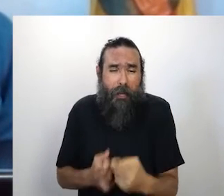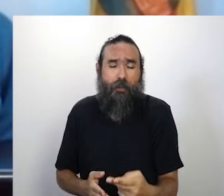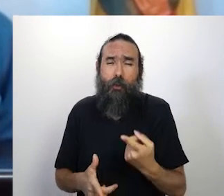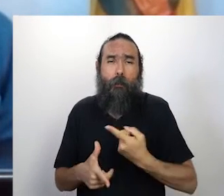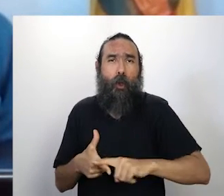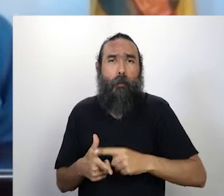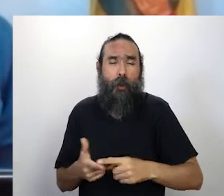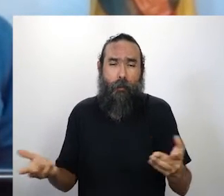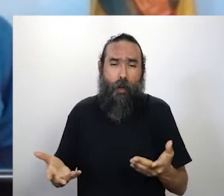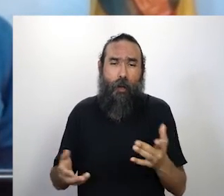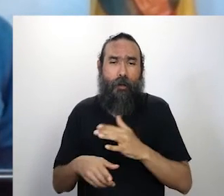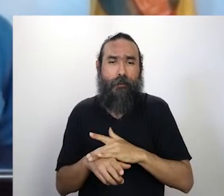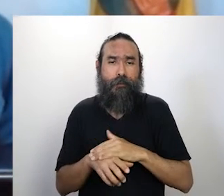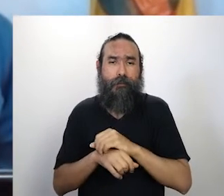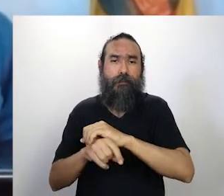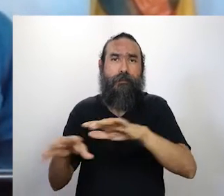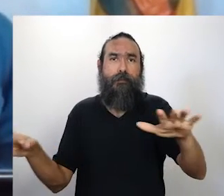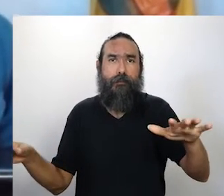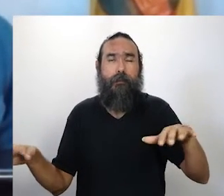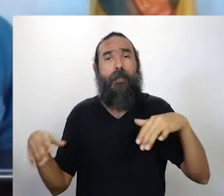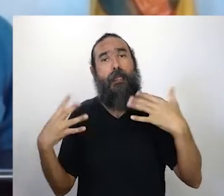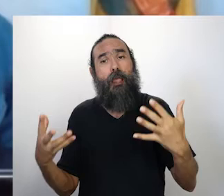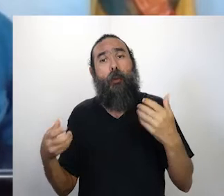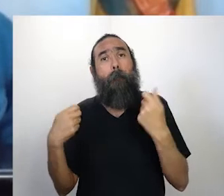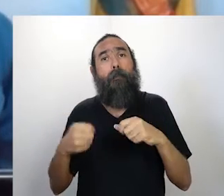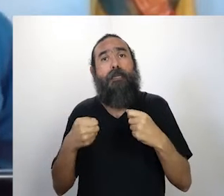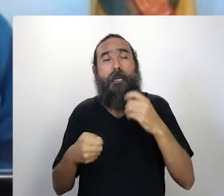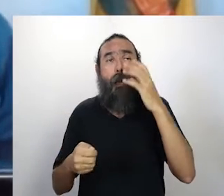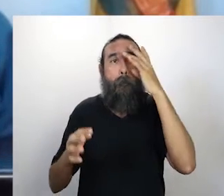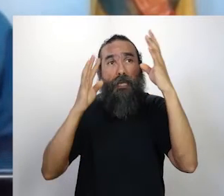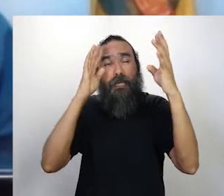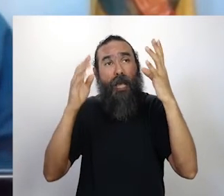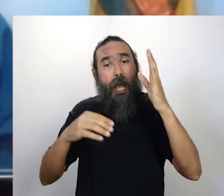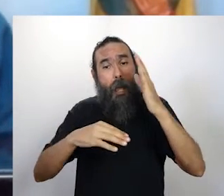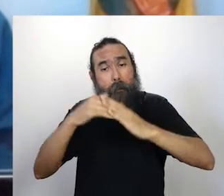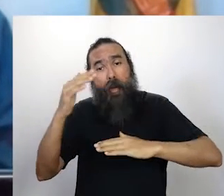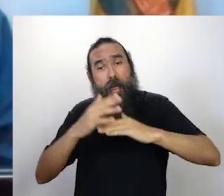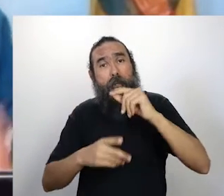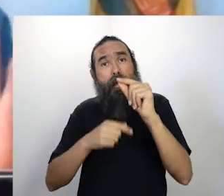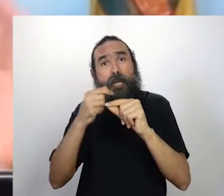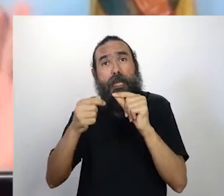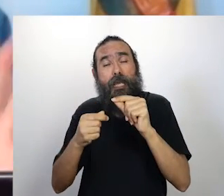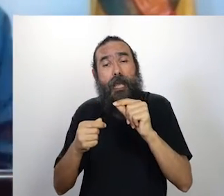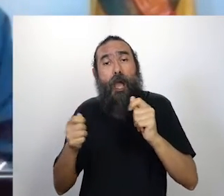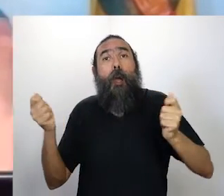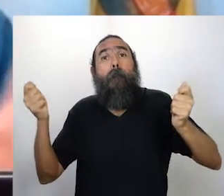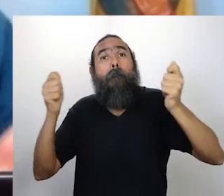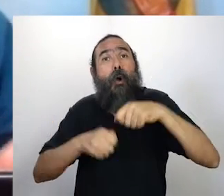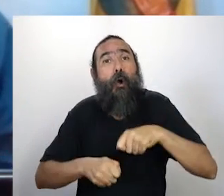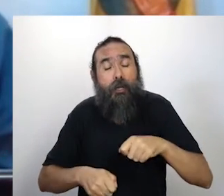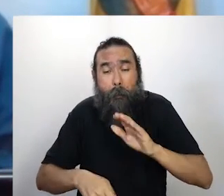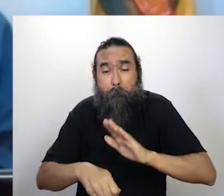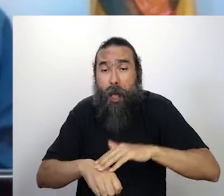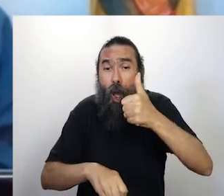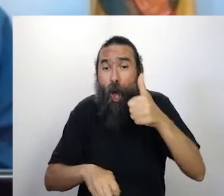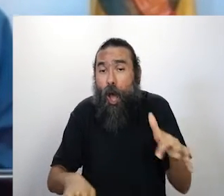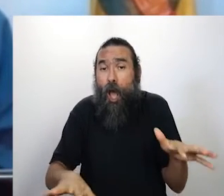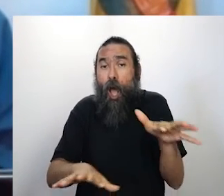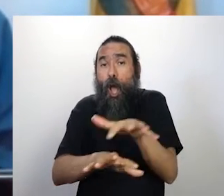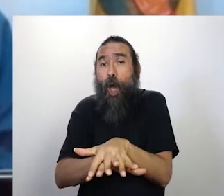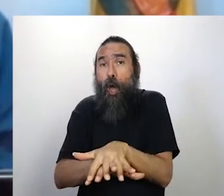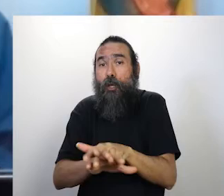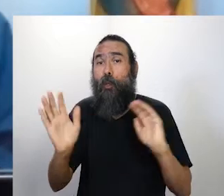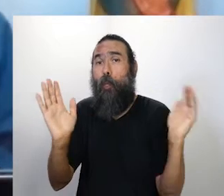que sejam mais acessíveis, que incluam mais. Os editais ainda tem, ainda existem alguns editais ainda bem